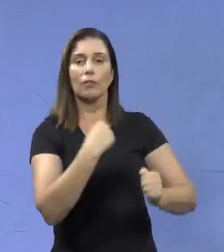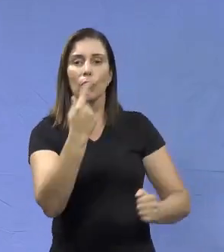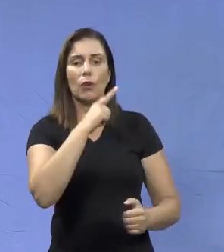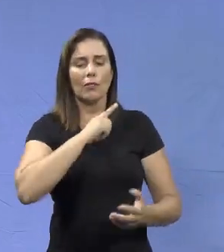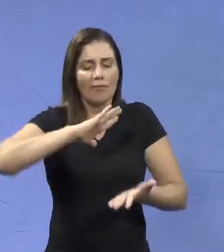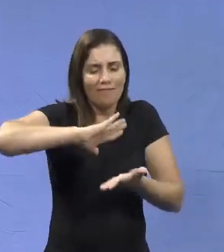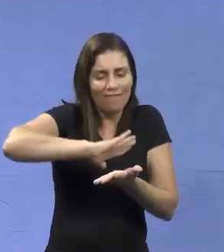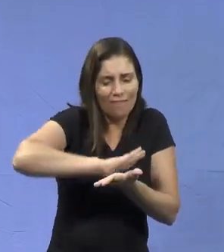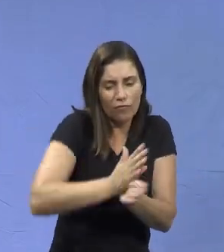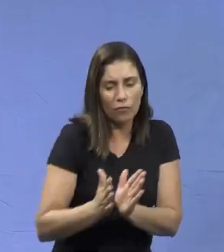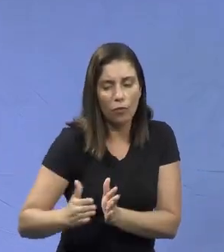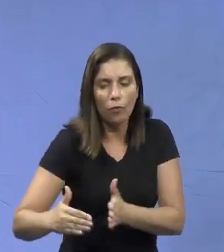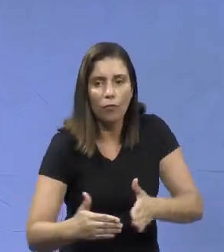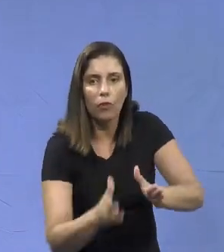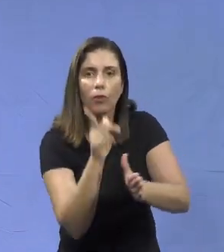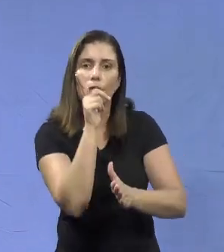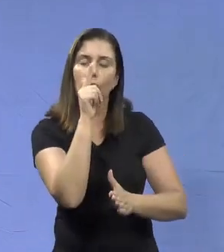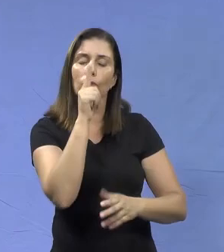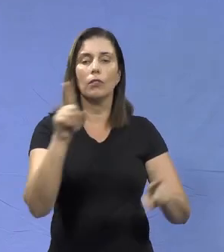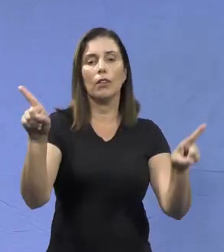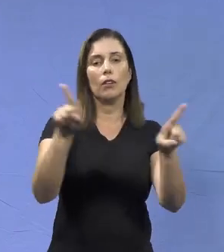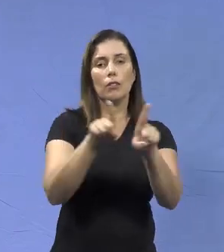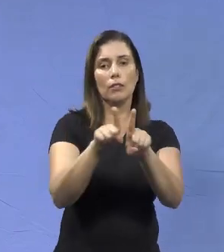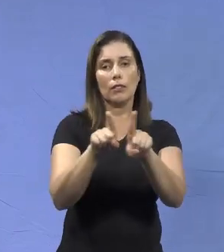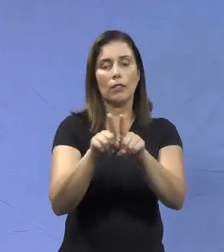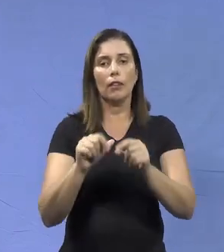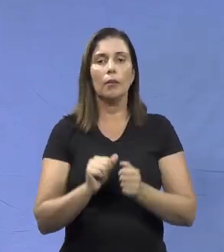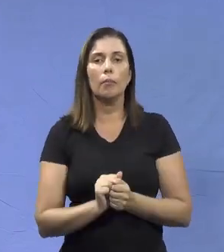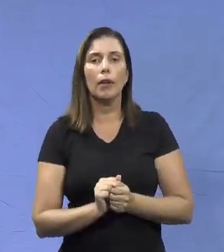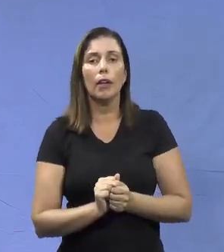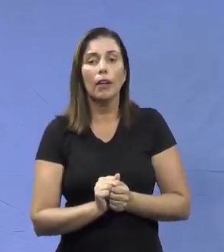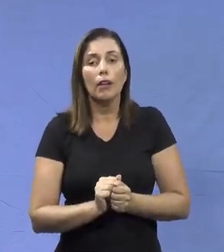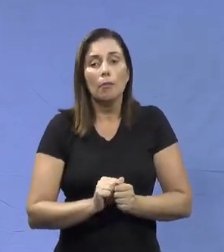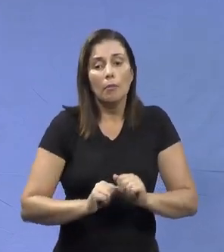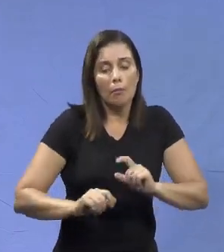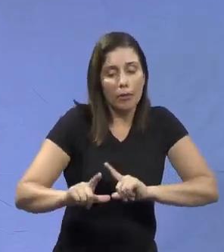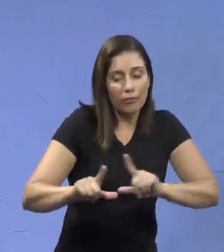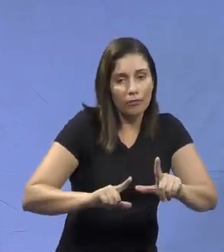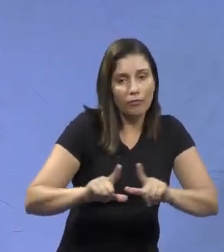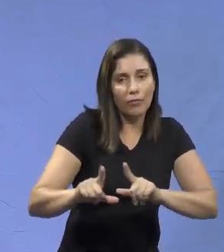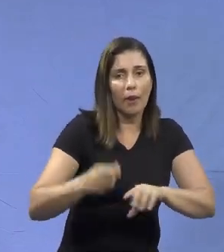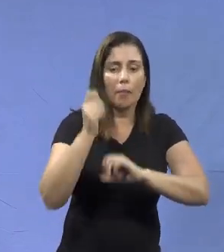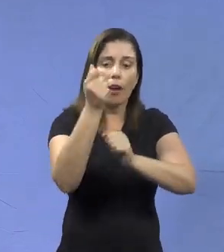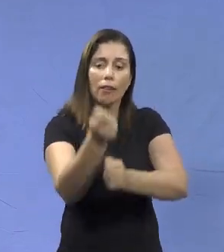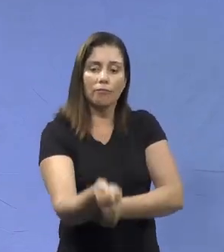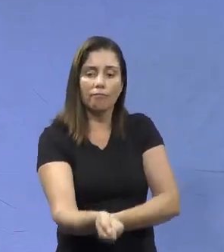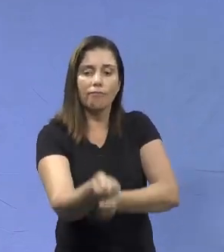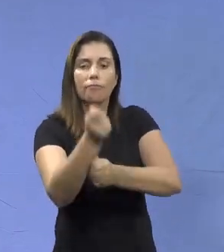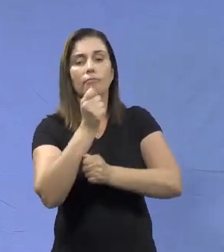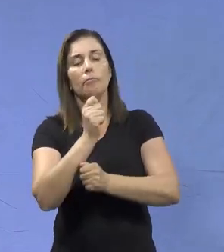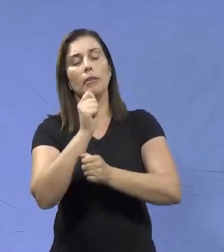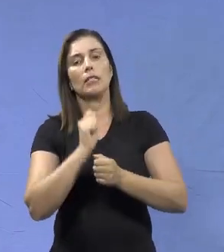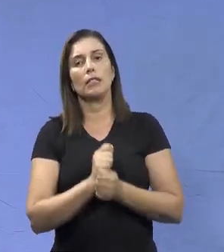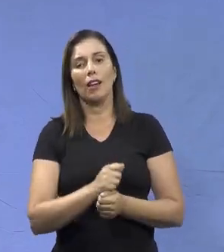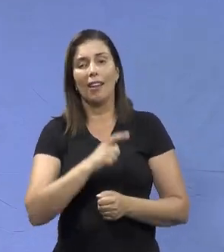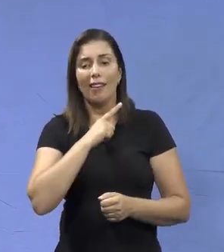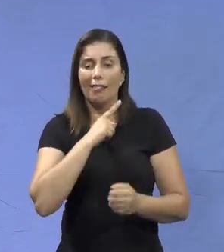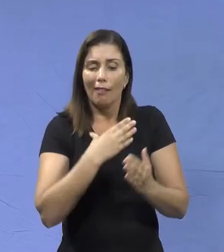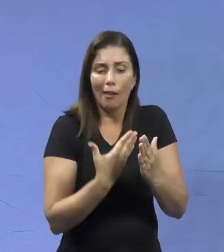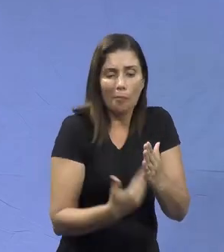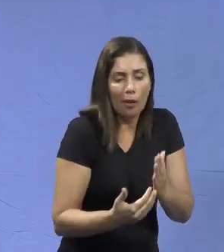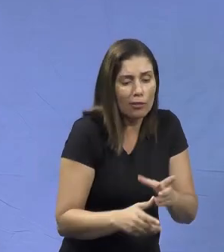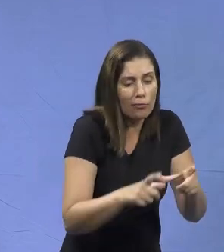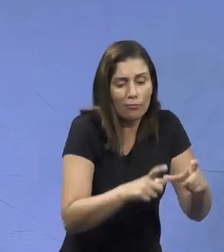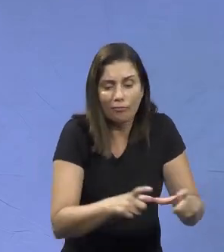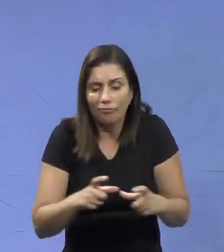tem de degradação dos rios e também pela atividade em si da pesca, né? Ela tem